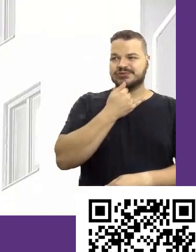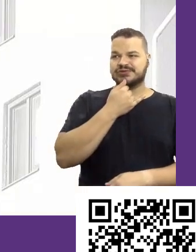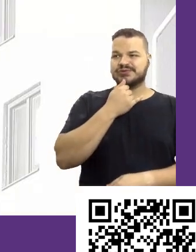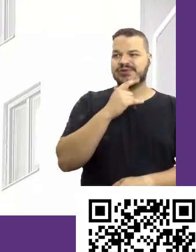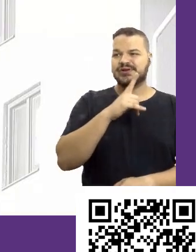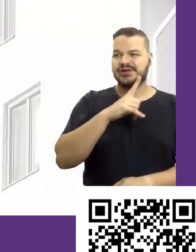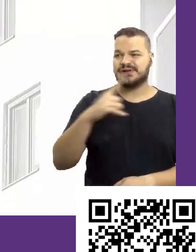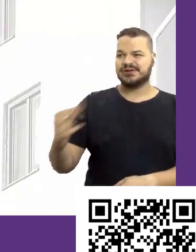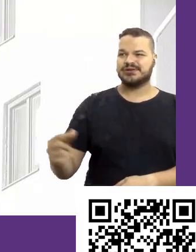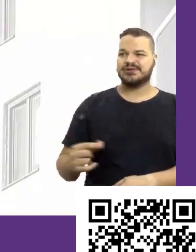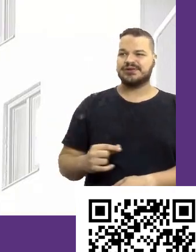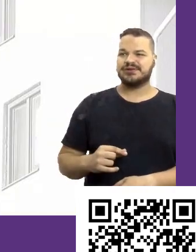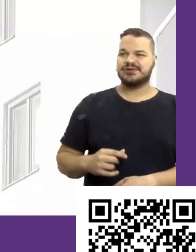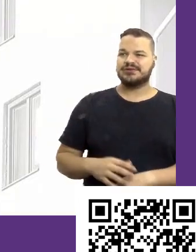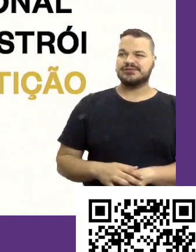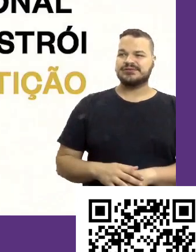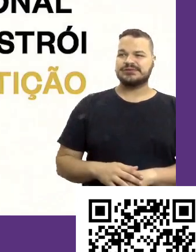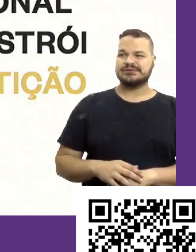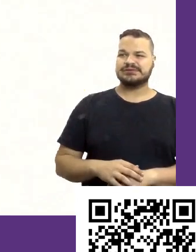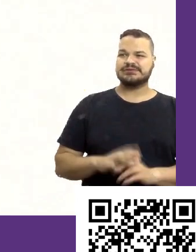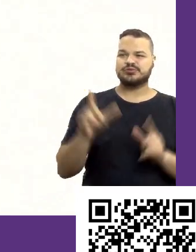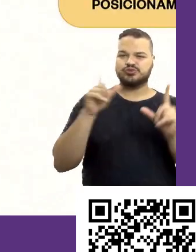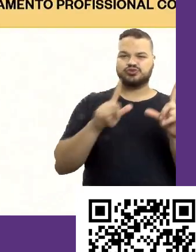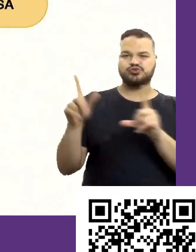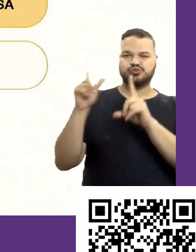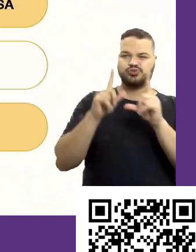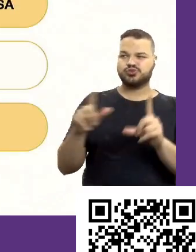porque eu quero chegar lá atrás aqui.